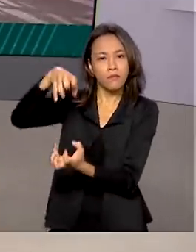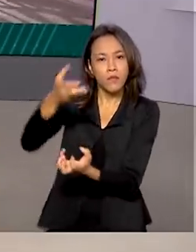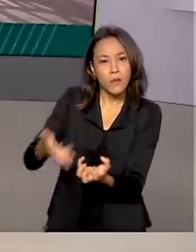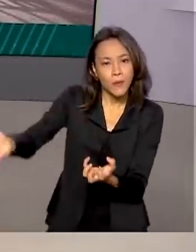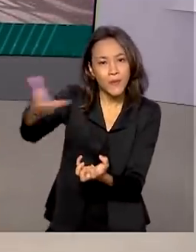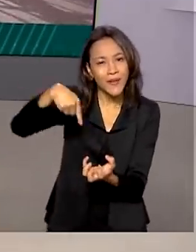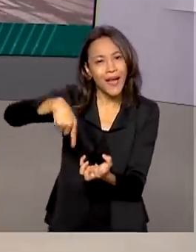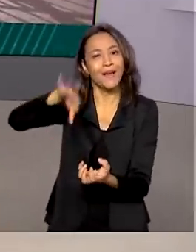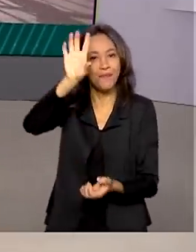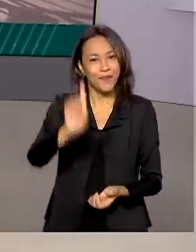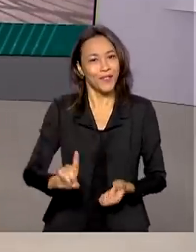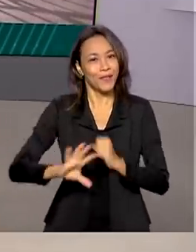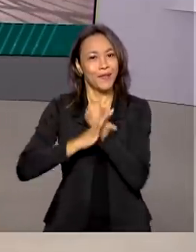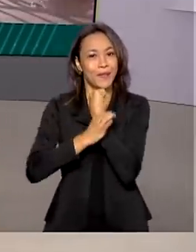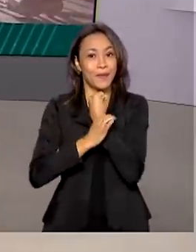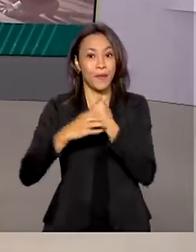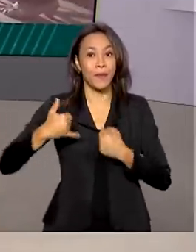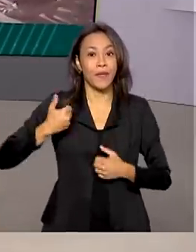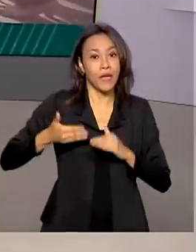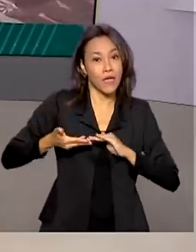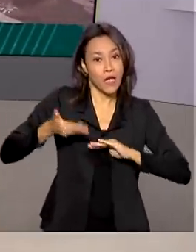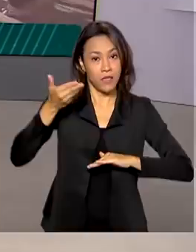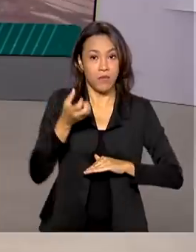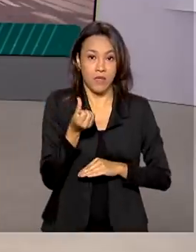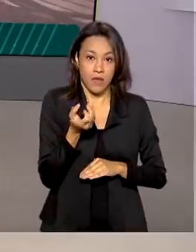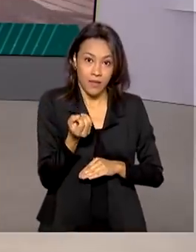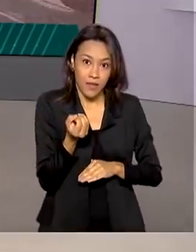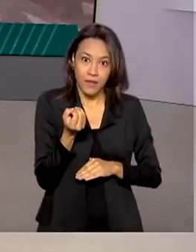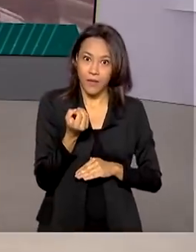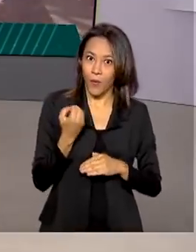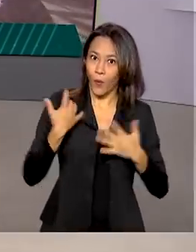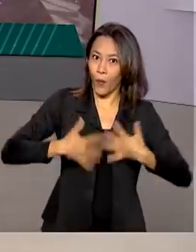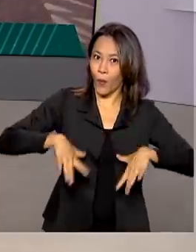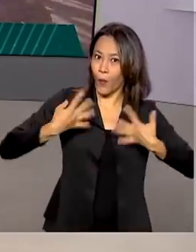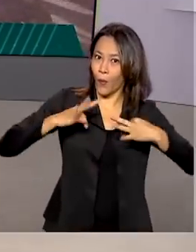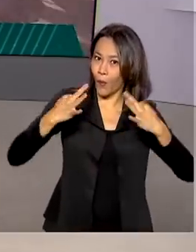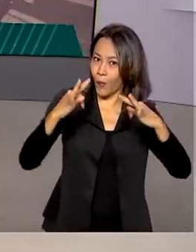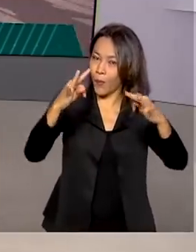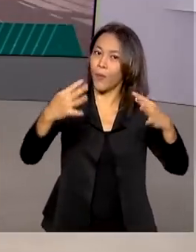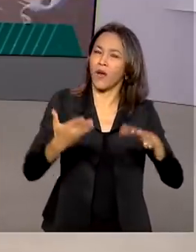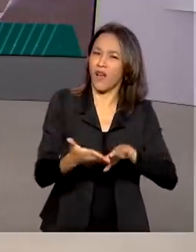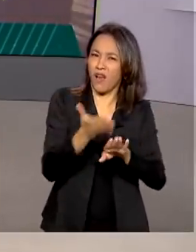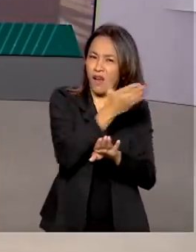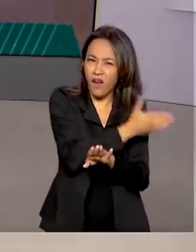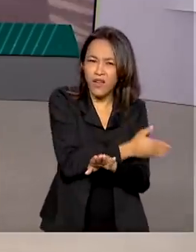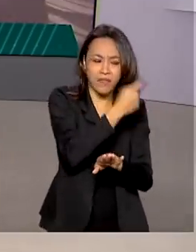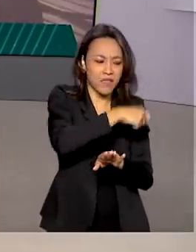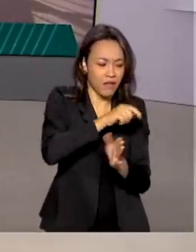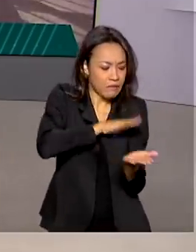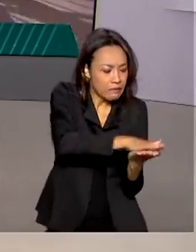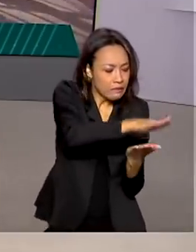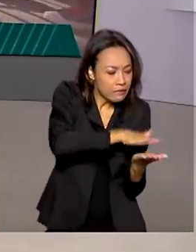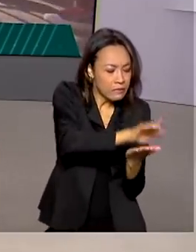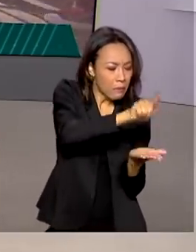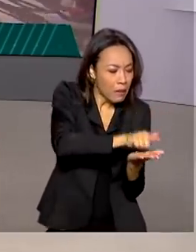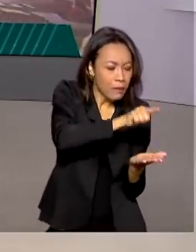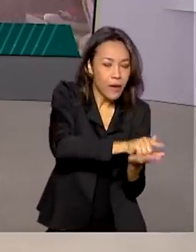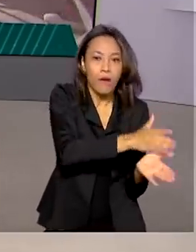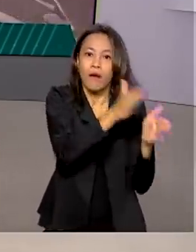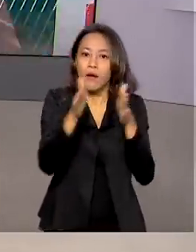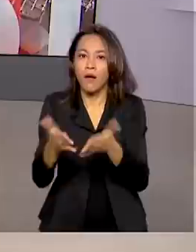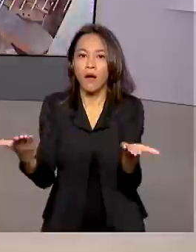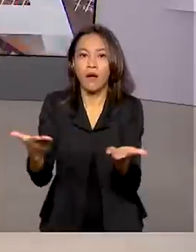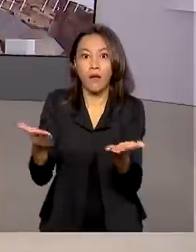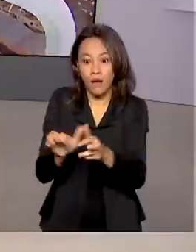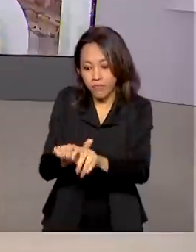garantido para aqueles com mais de 60 anos, ficou mais moderna. O documento, que antes precisava ser impresso, agora pode ser